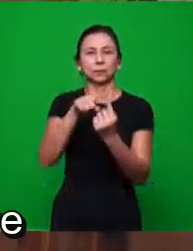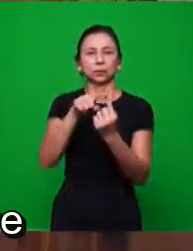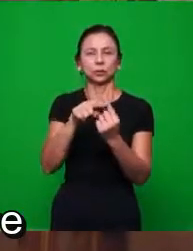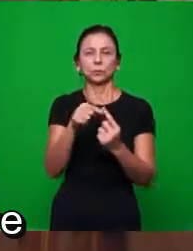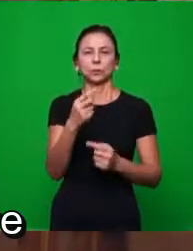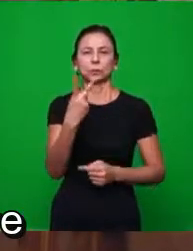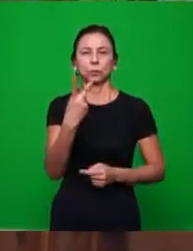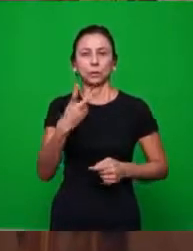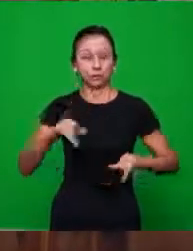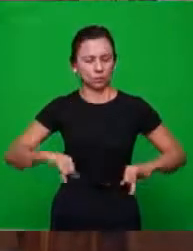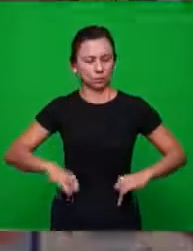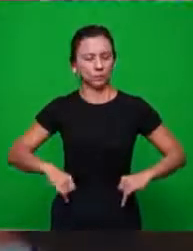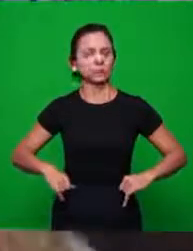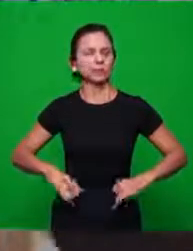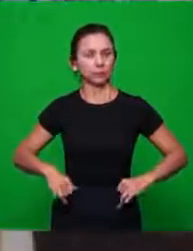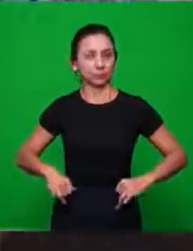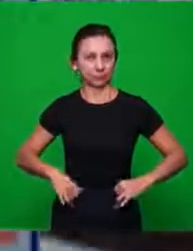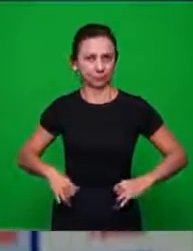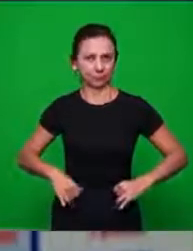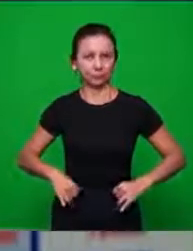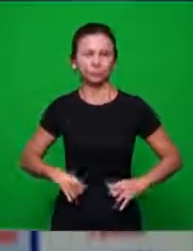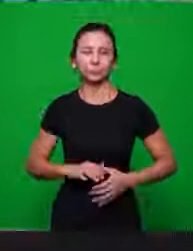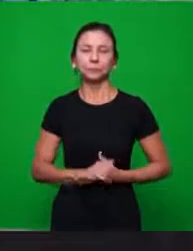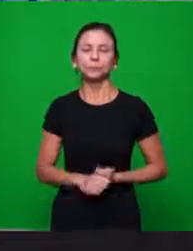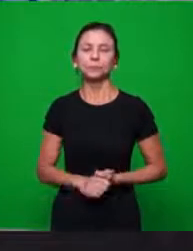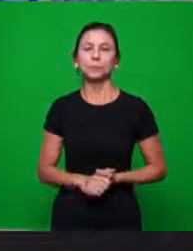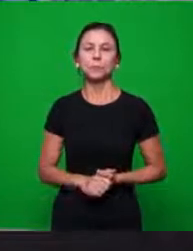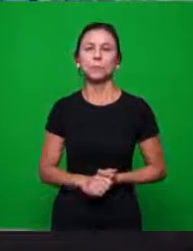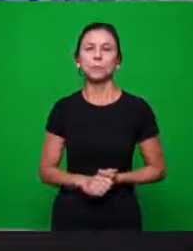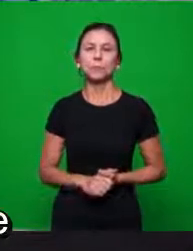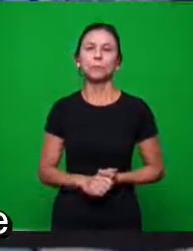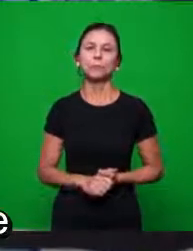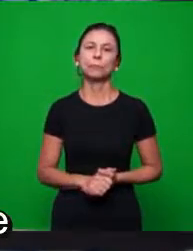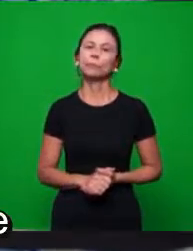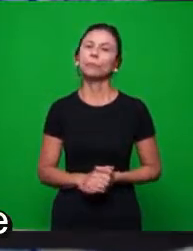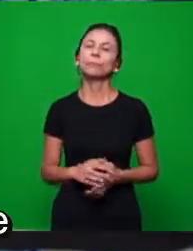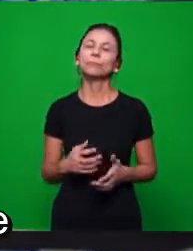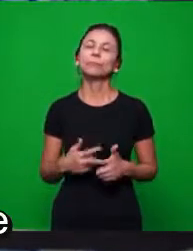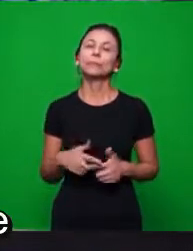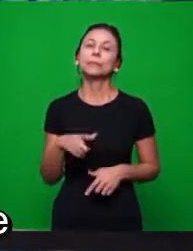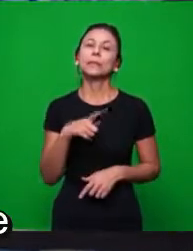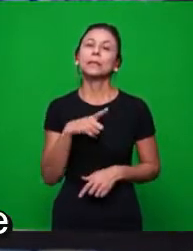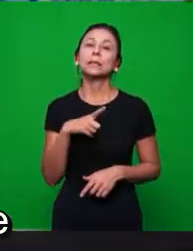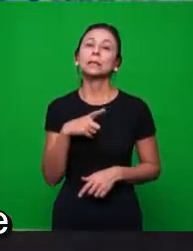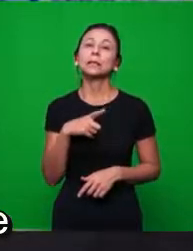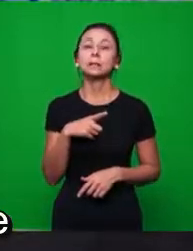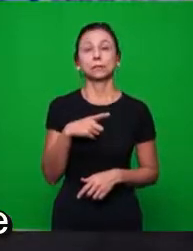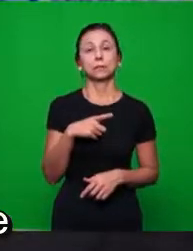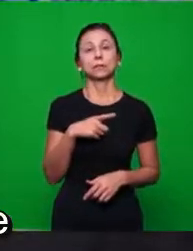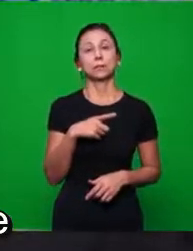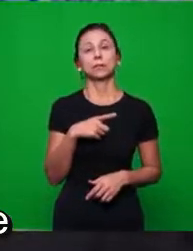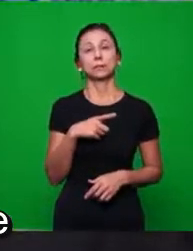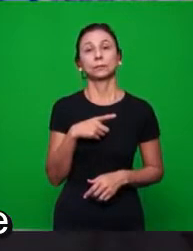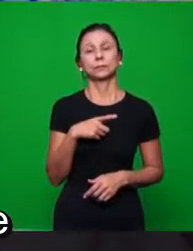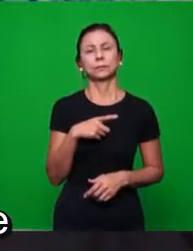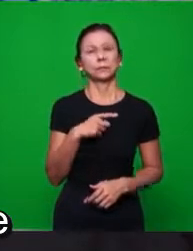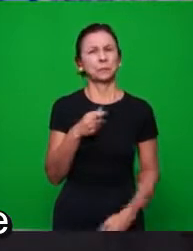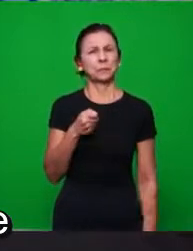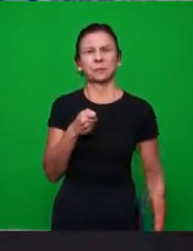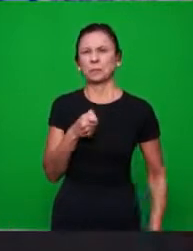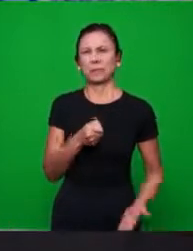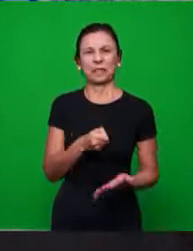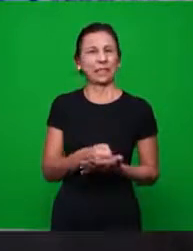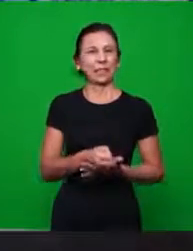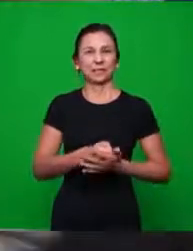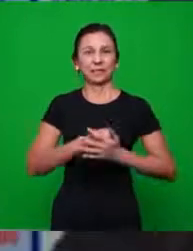pergunta. Ela vai ter dois tipos de sofrimento aqui. por quê? Porque ela tinha a obrigação de transmitir a